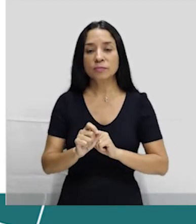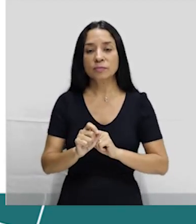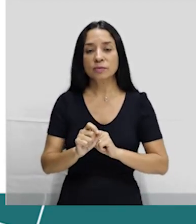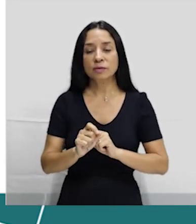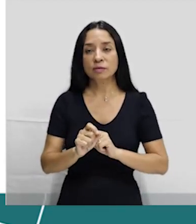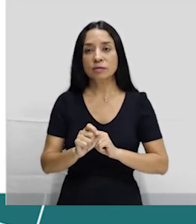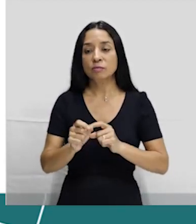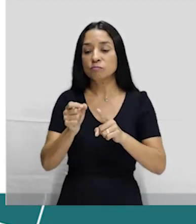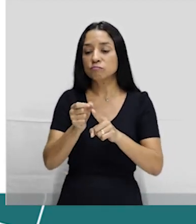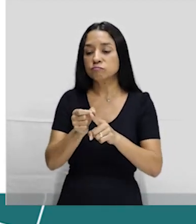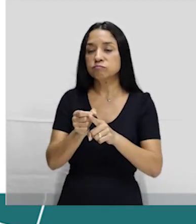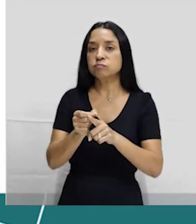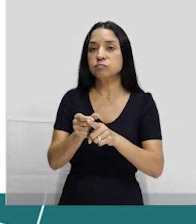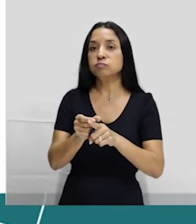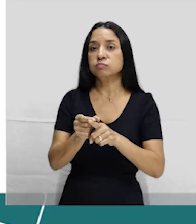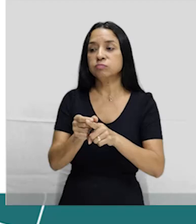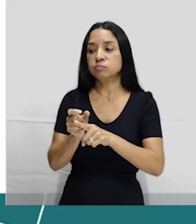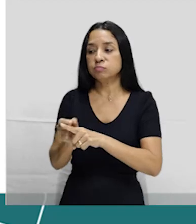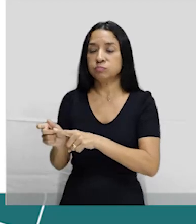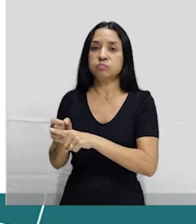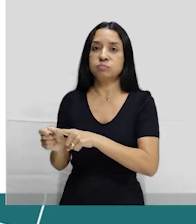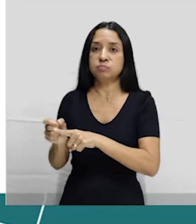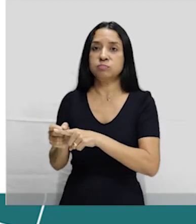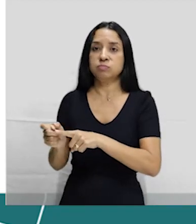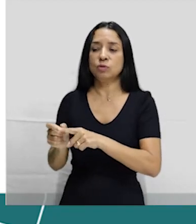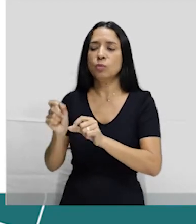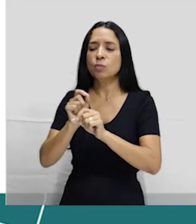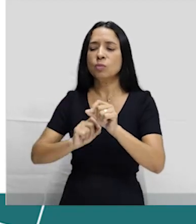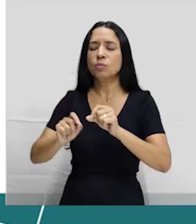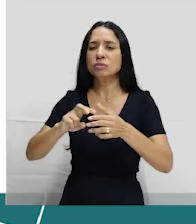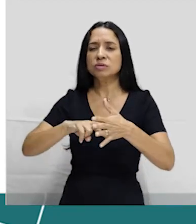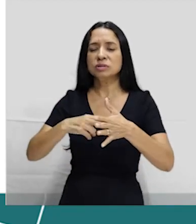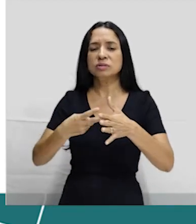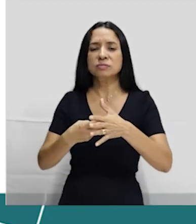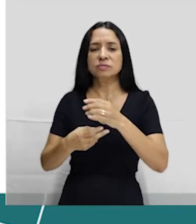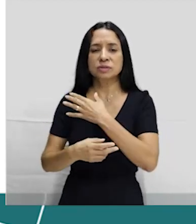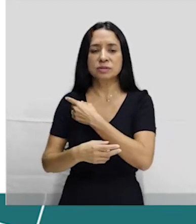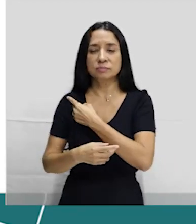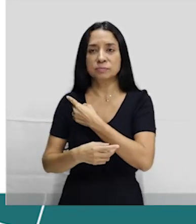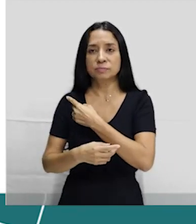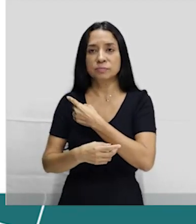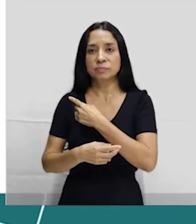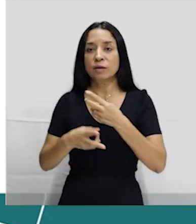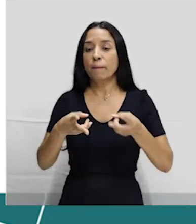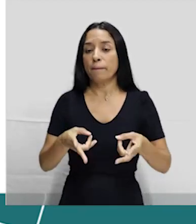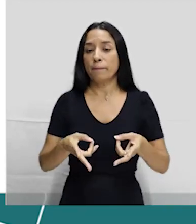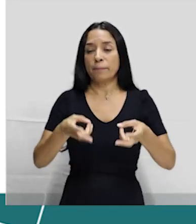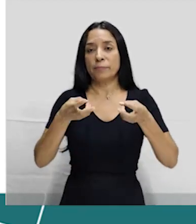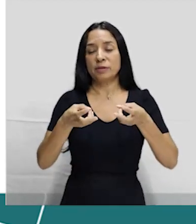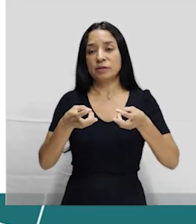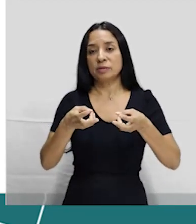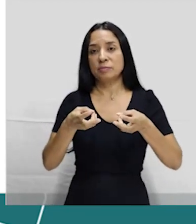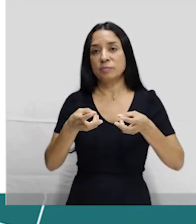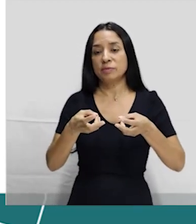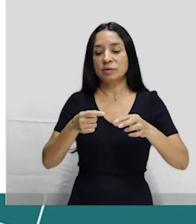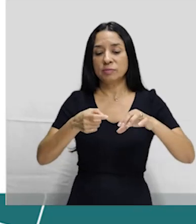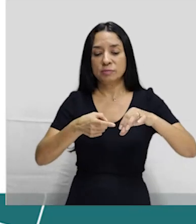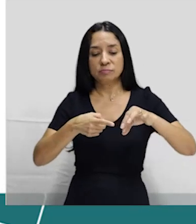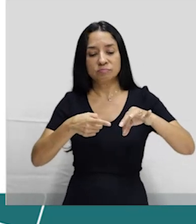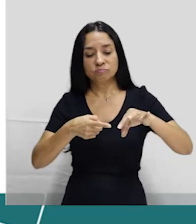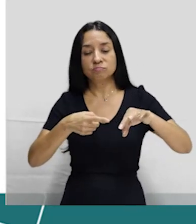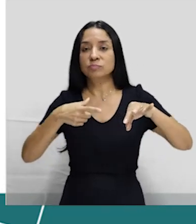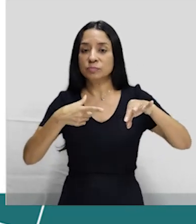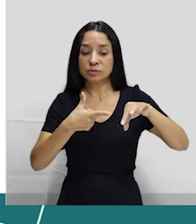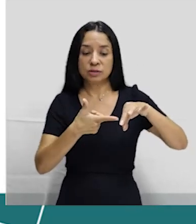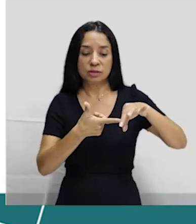coito interrompido. O que seria coito interrompido? Como vocês podem perceber, é a retirada